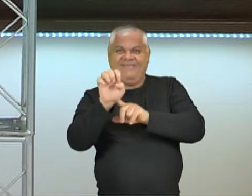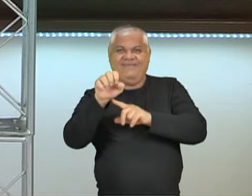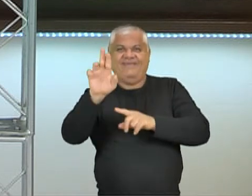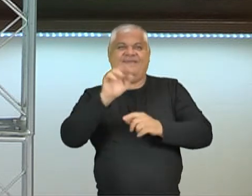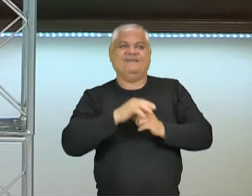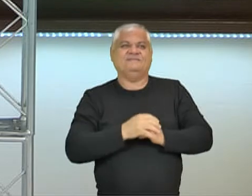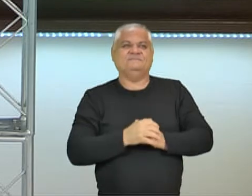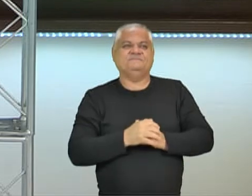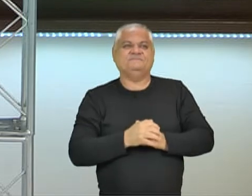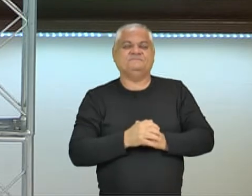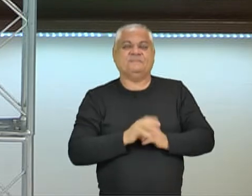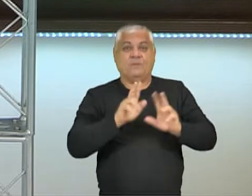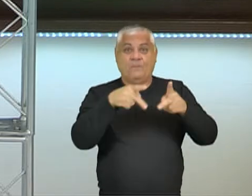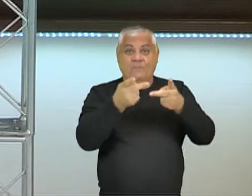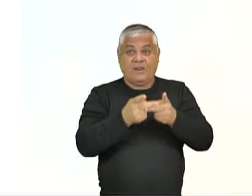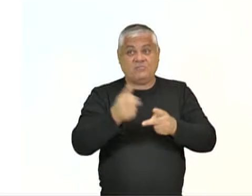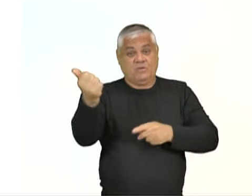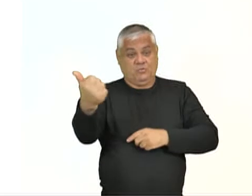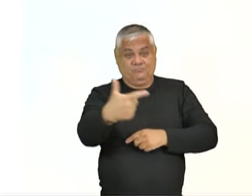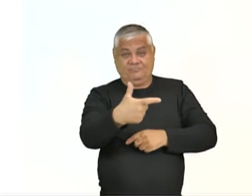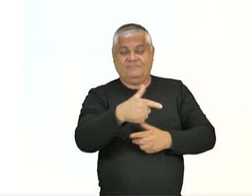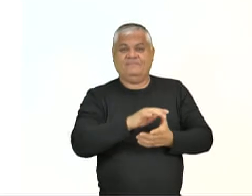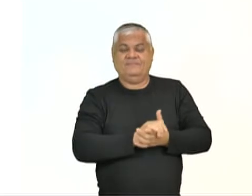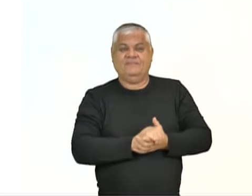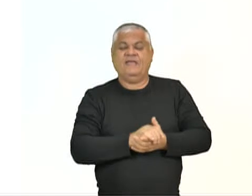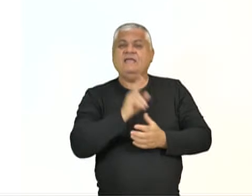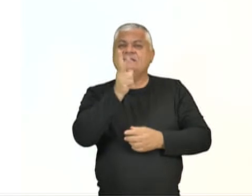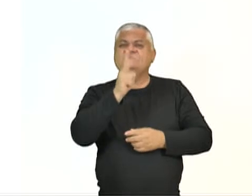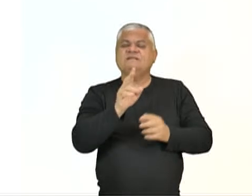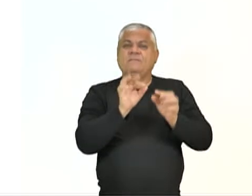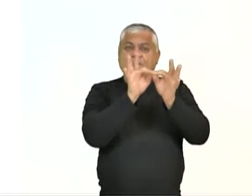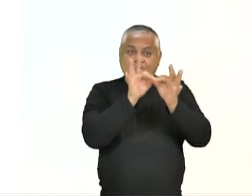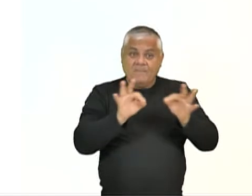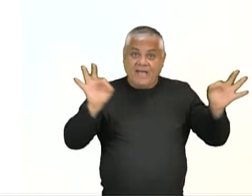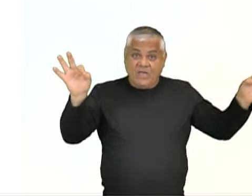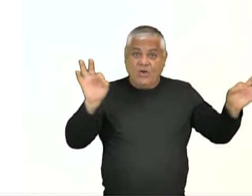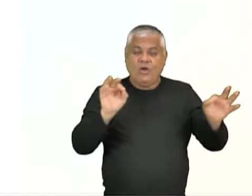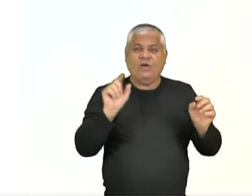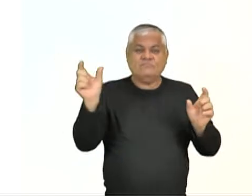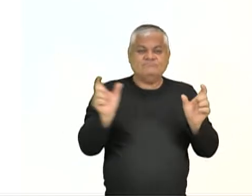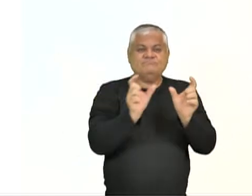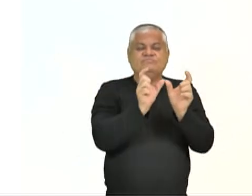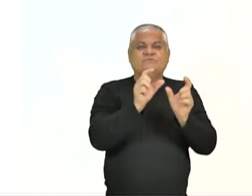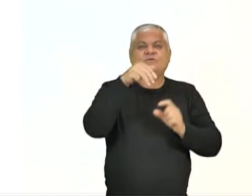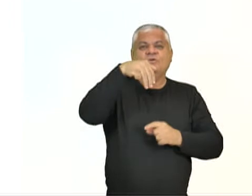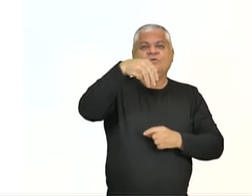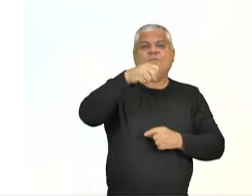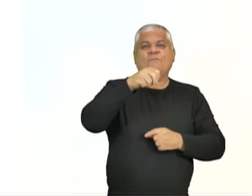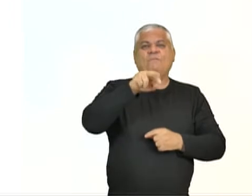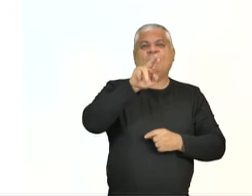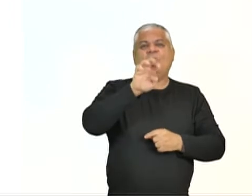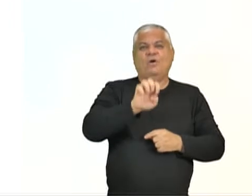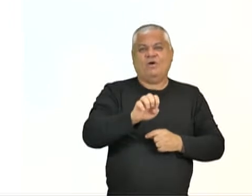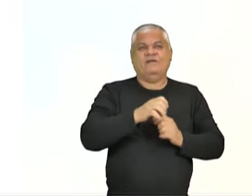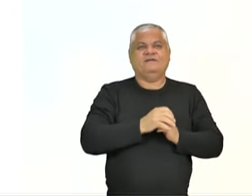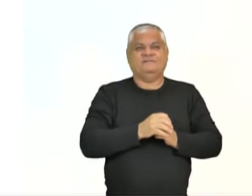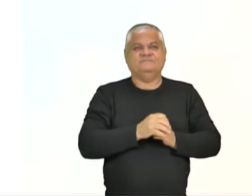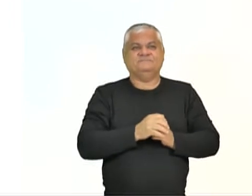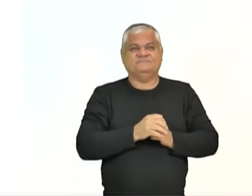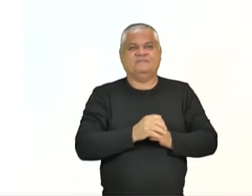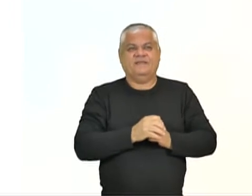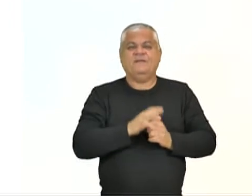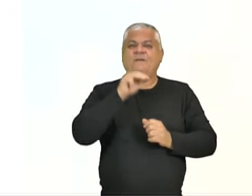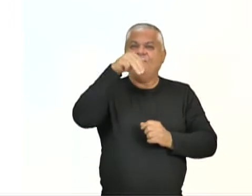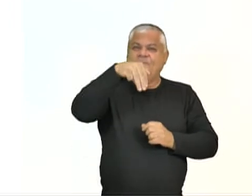seu. Se ele for longo, eu posso colocar o more à frente, e aí fica fácil falar. Expensive, olha que palavra longa. More